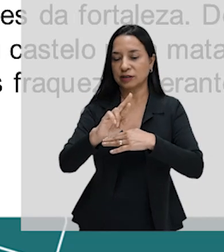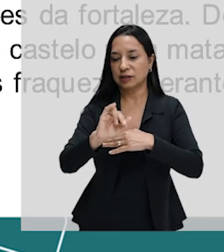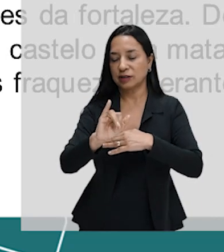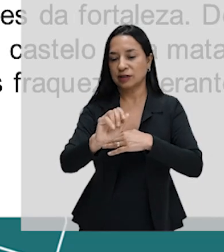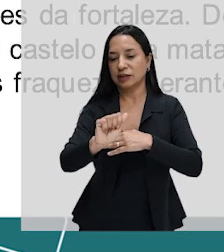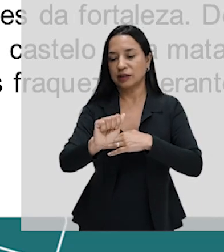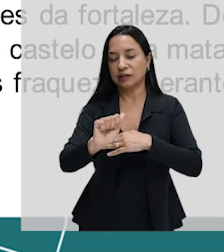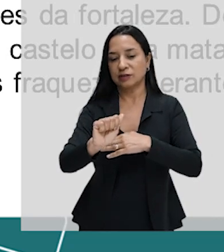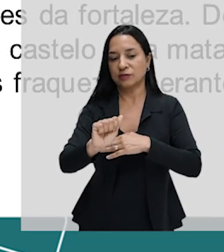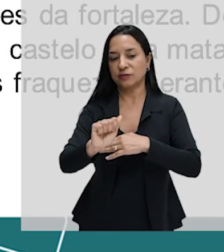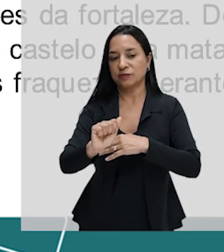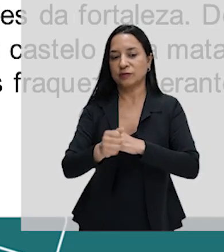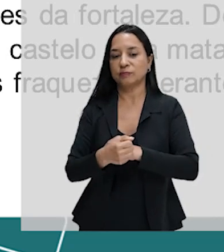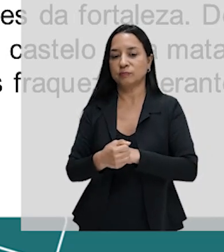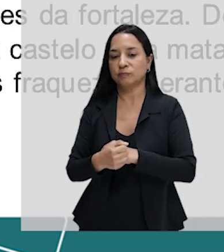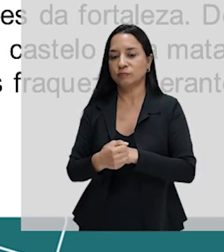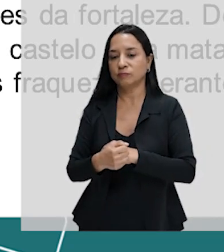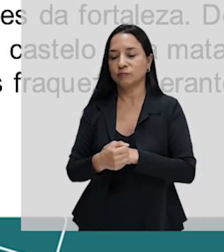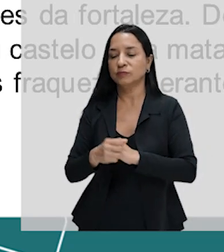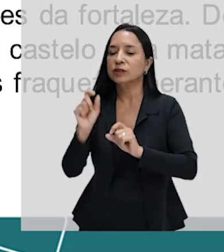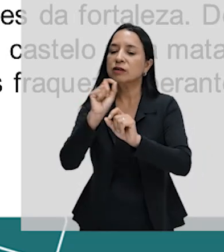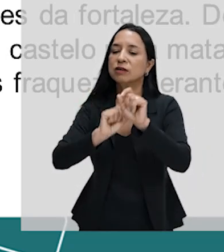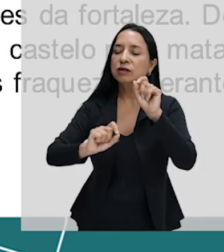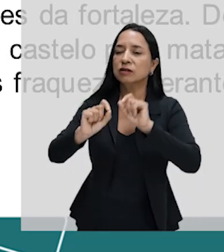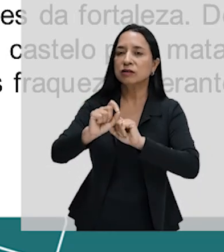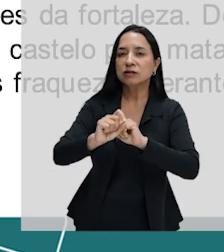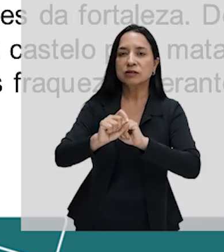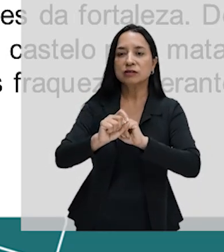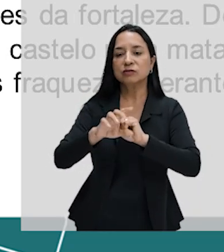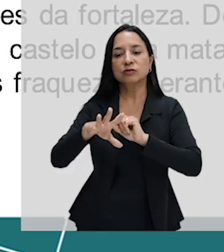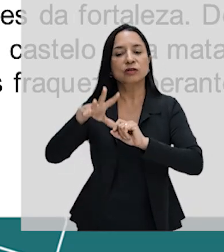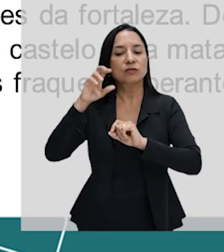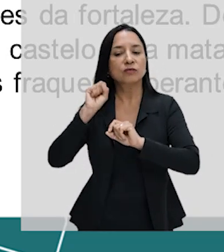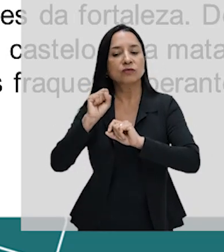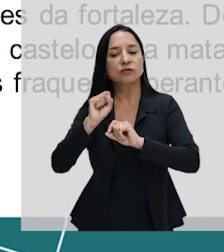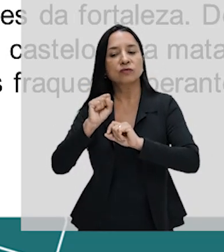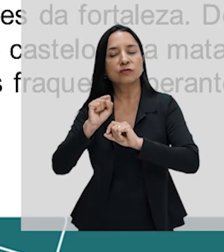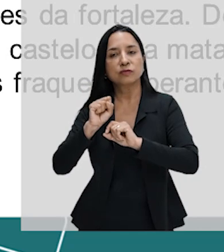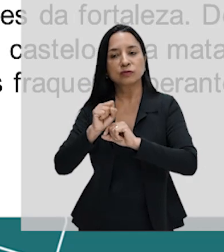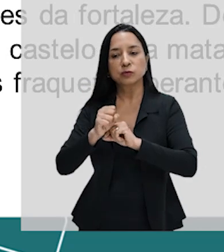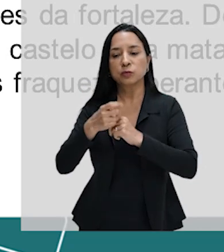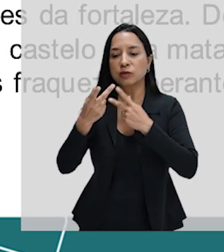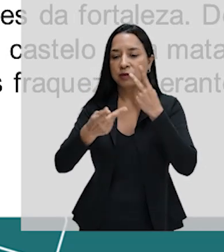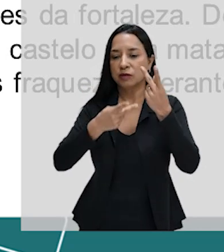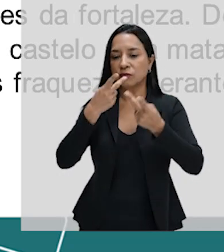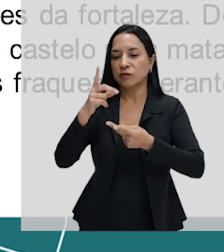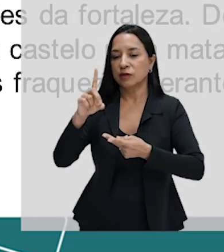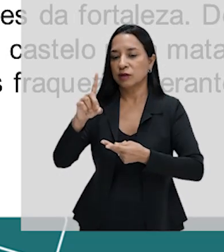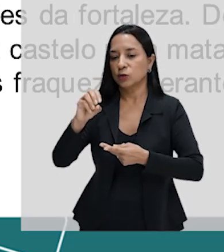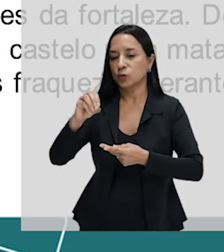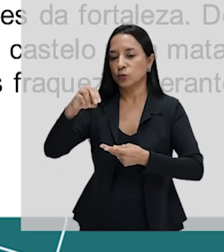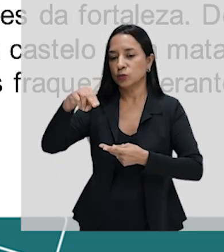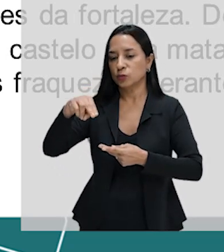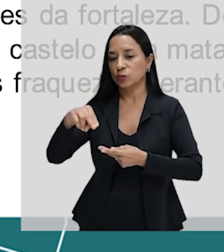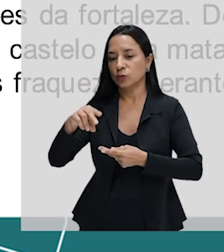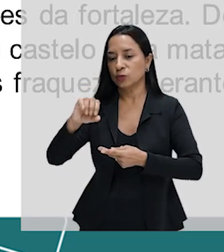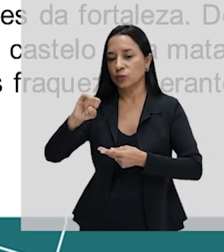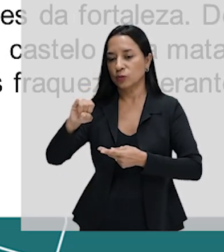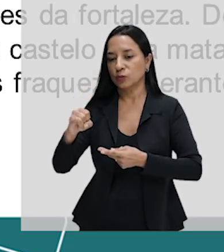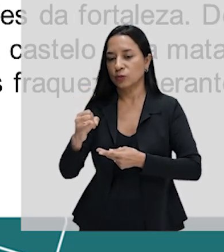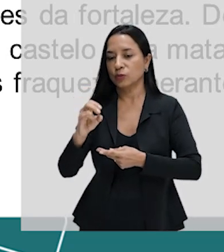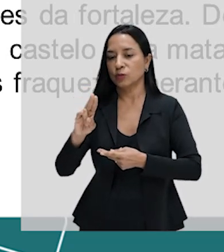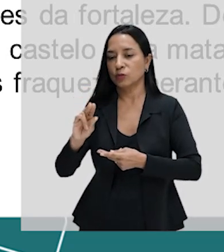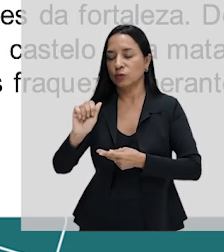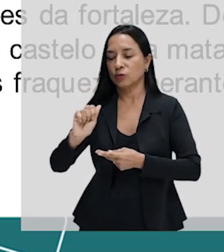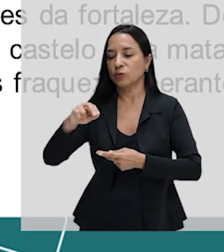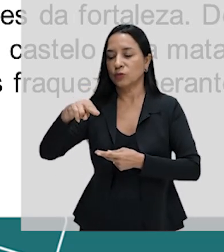tropas do infante Don Juan, quem já ouviu falar de Don Juan nas histórias, né? Como Guzmán